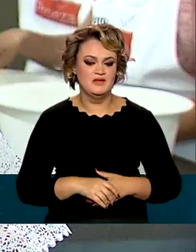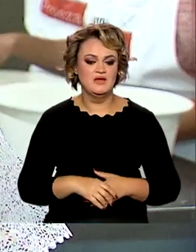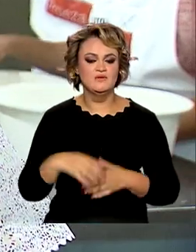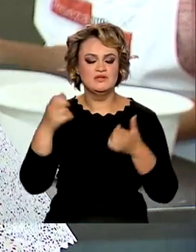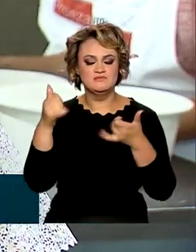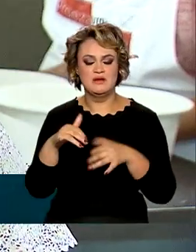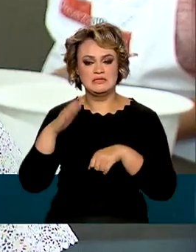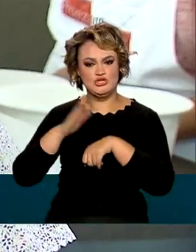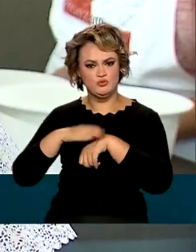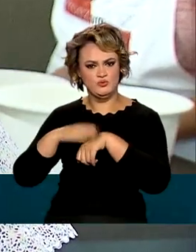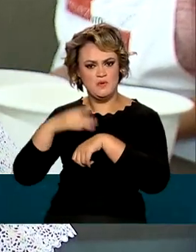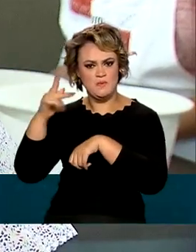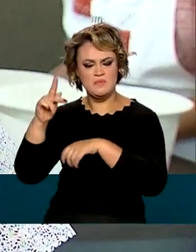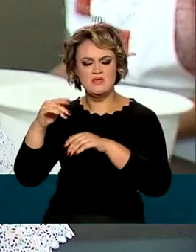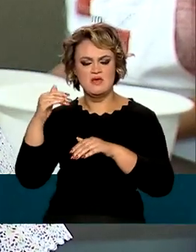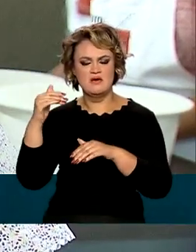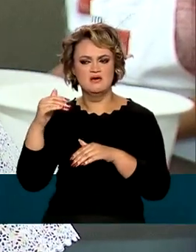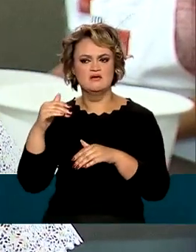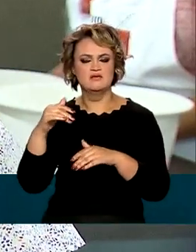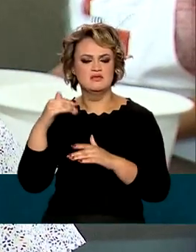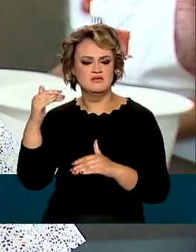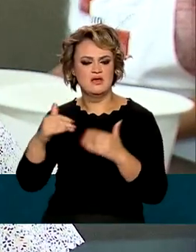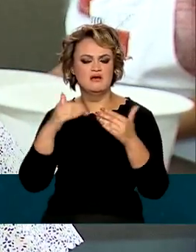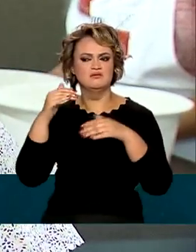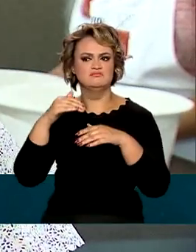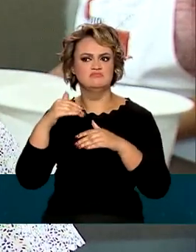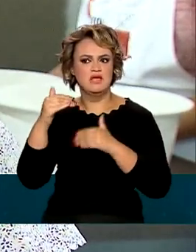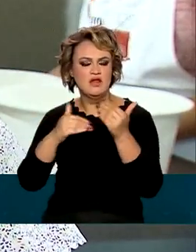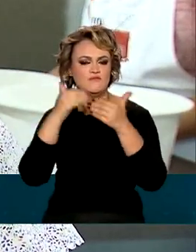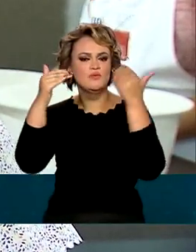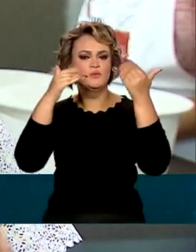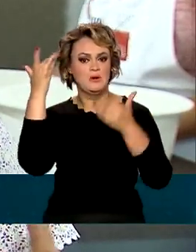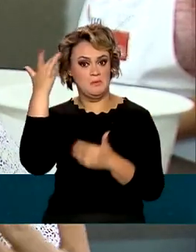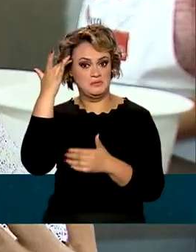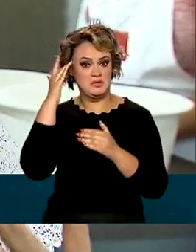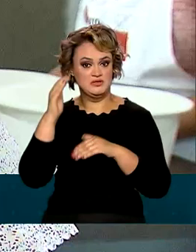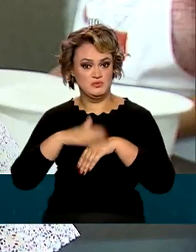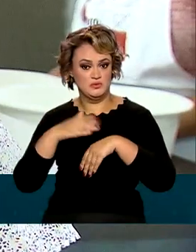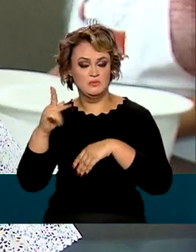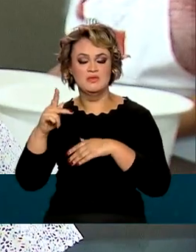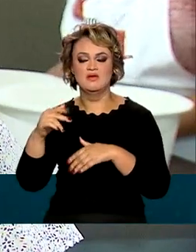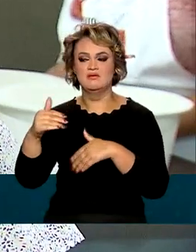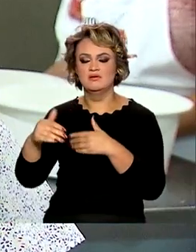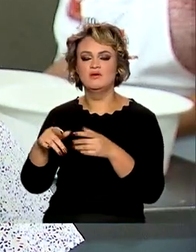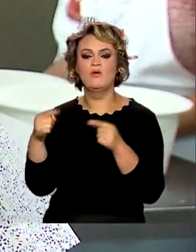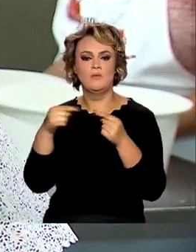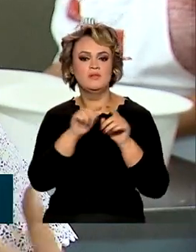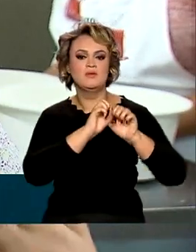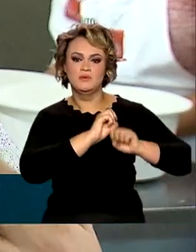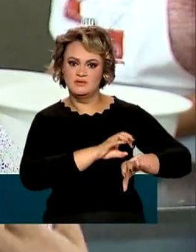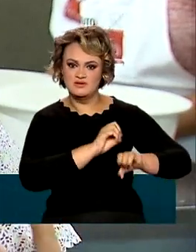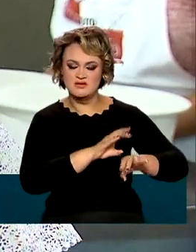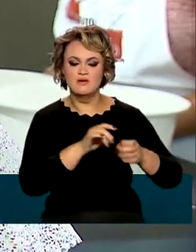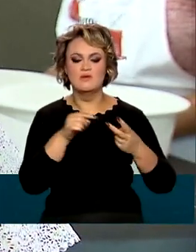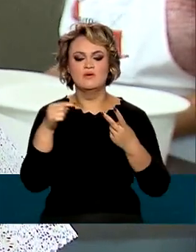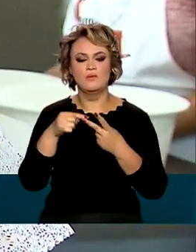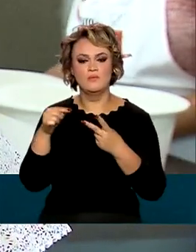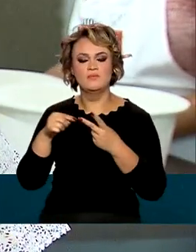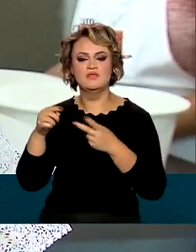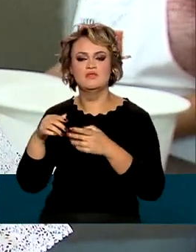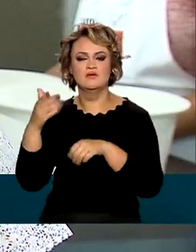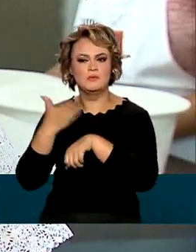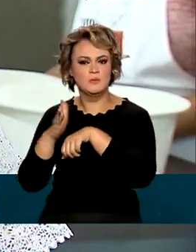construção de autonomia, em especial de construção de autonomia para a mulher, esse caminho passa pela educação, esse caminho passa pela